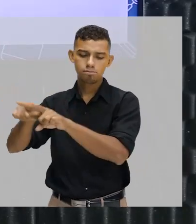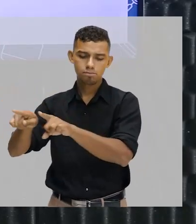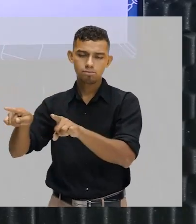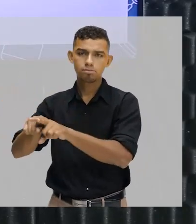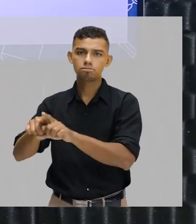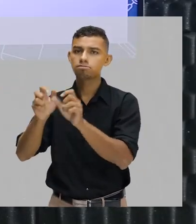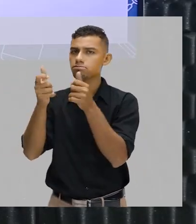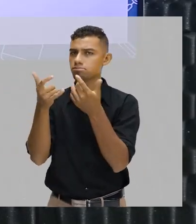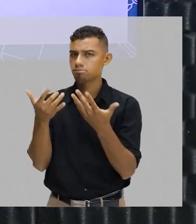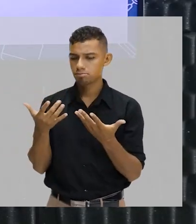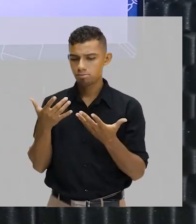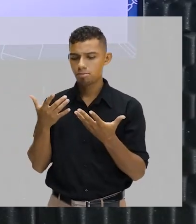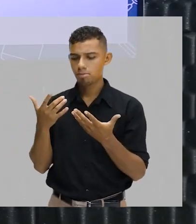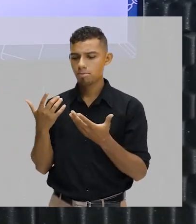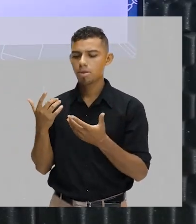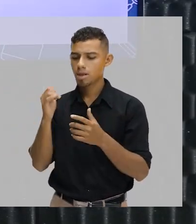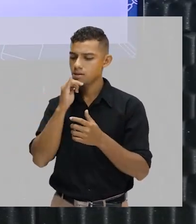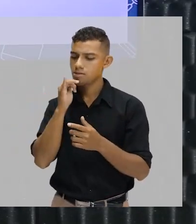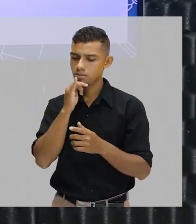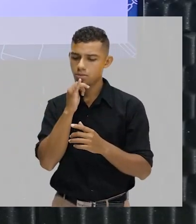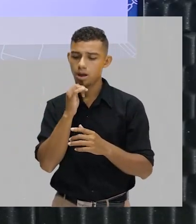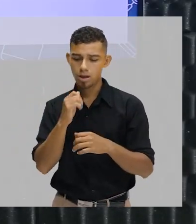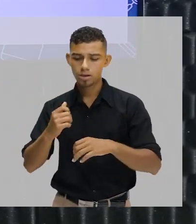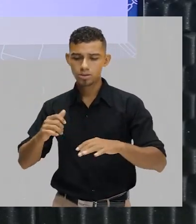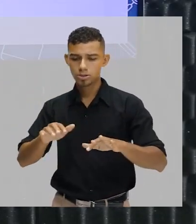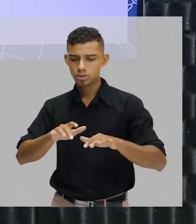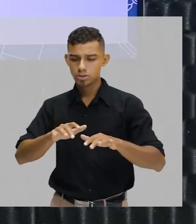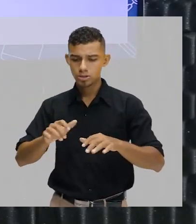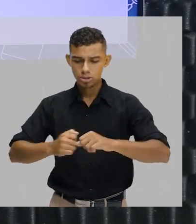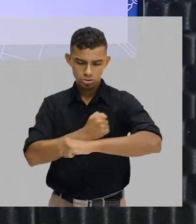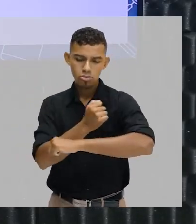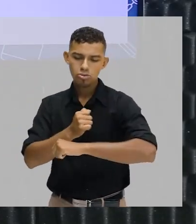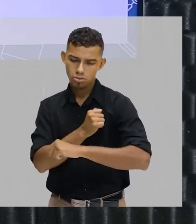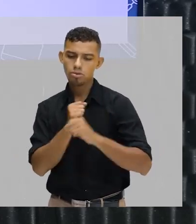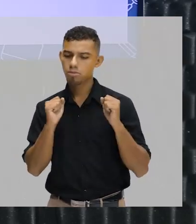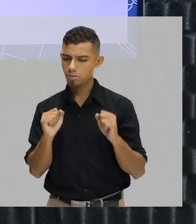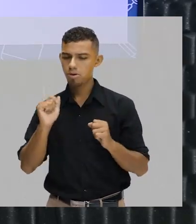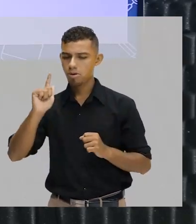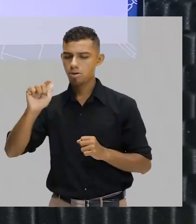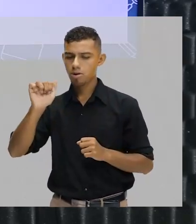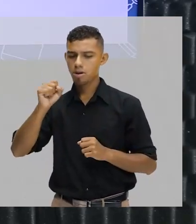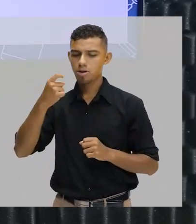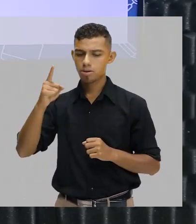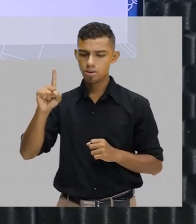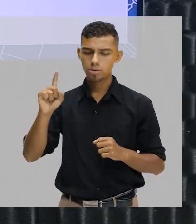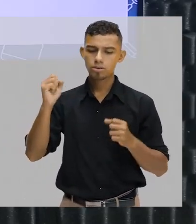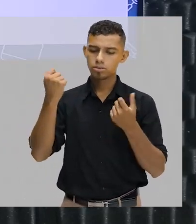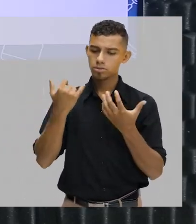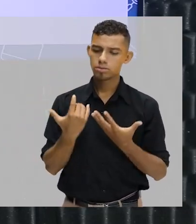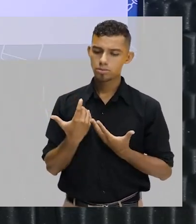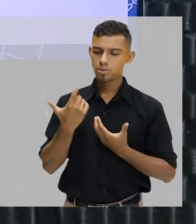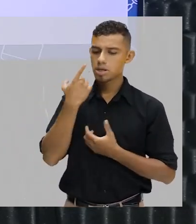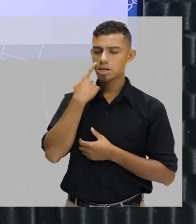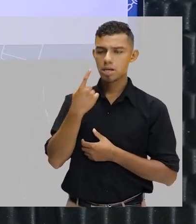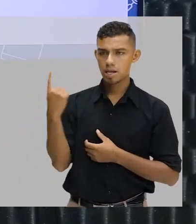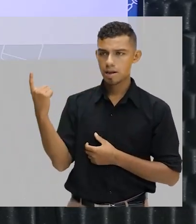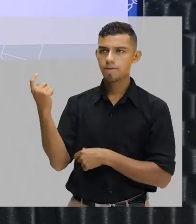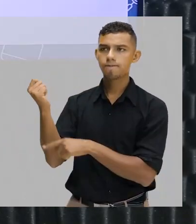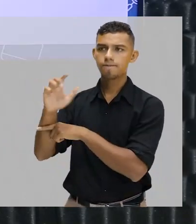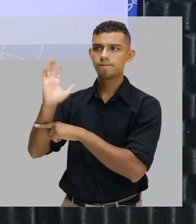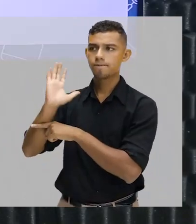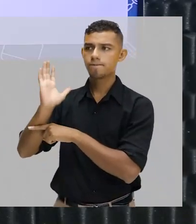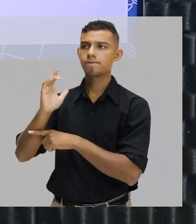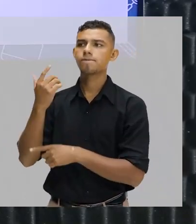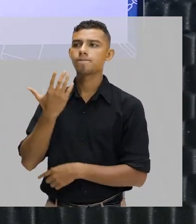pode se referir ao gás, tá? Mas o foco, normalmente, gas, quando a gente vê, por exemplo, nos postos, nos filmes, nas